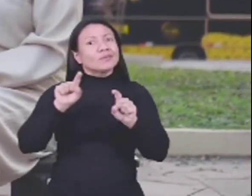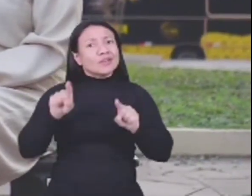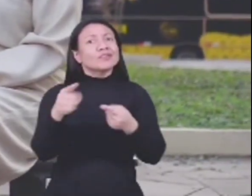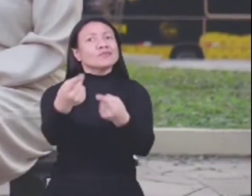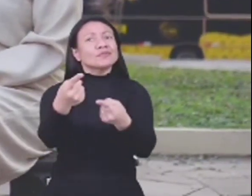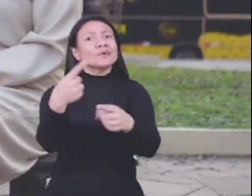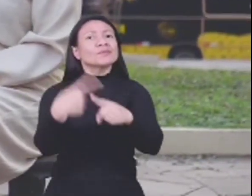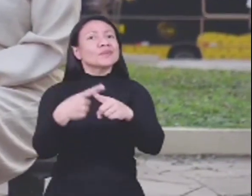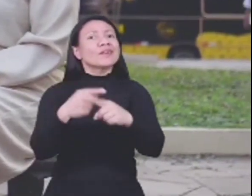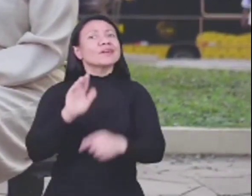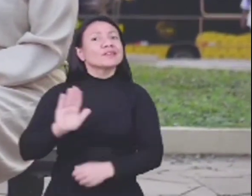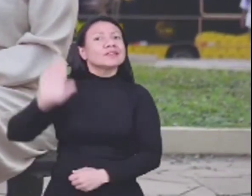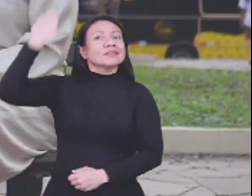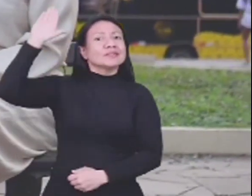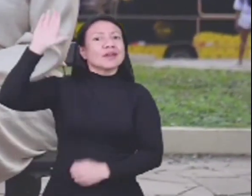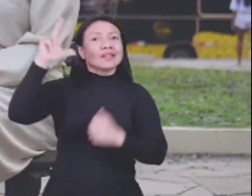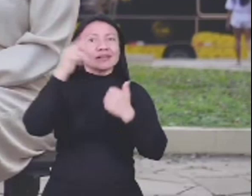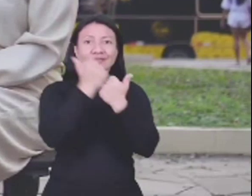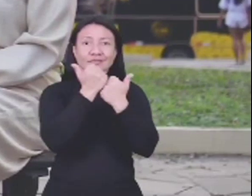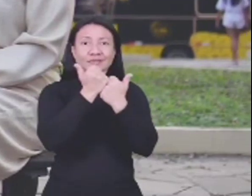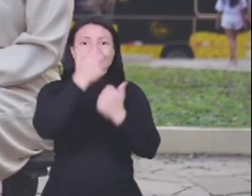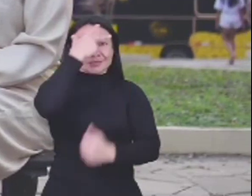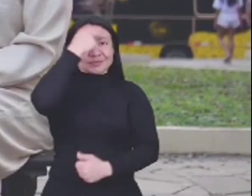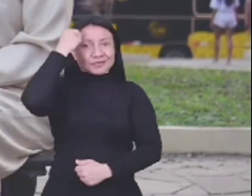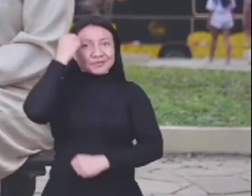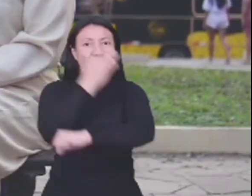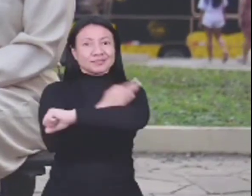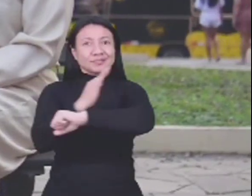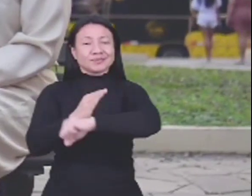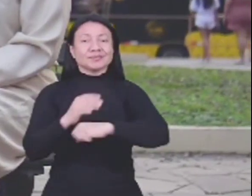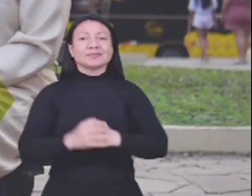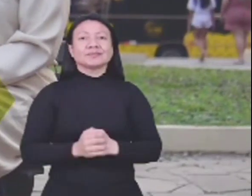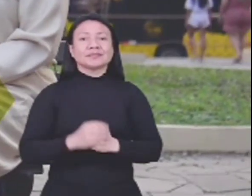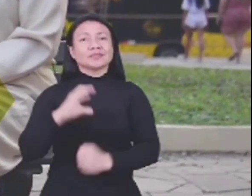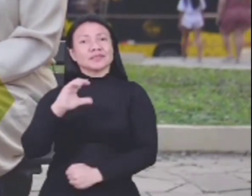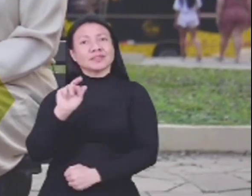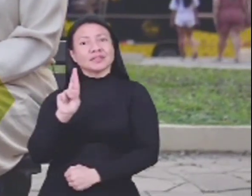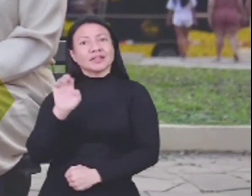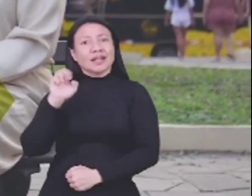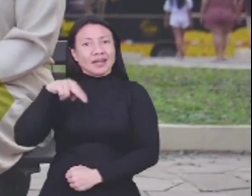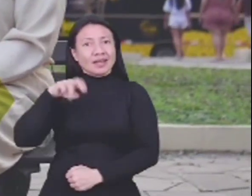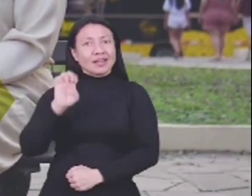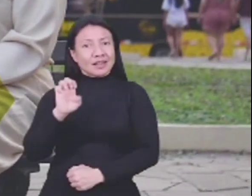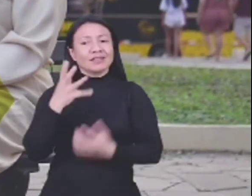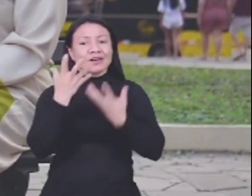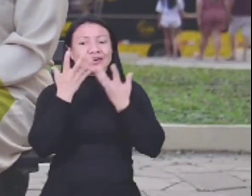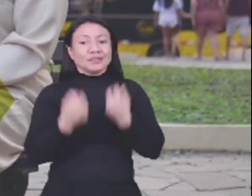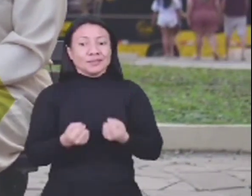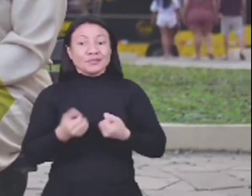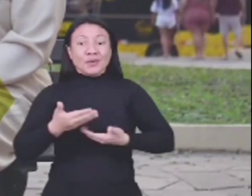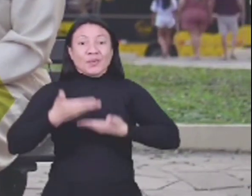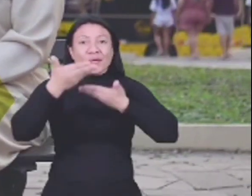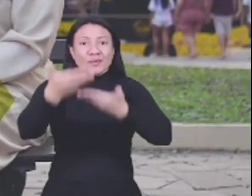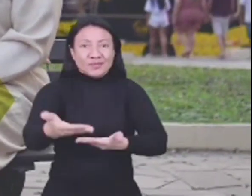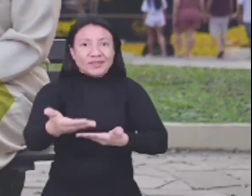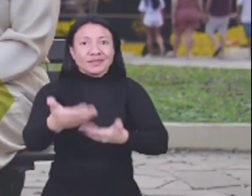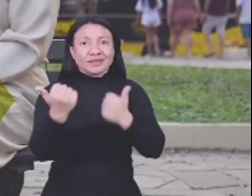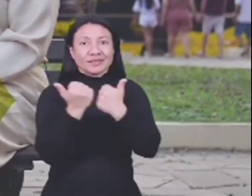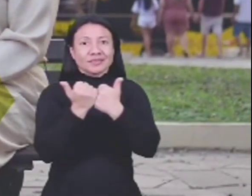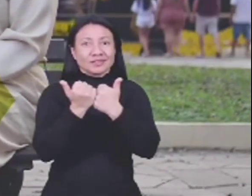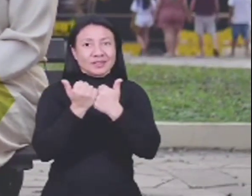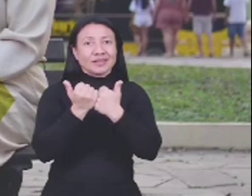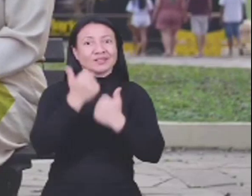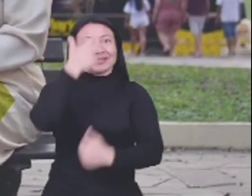desafio de ser candidata a vice-prefeita de Beltrão. Karine, quando eu recebi o convite para ser candidata a vice